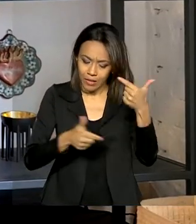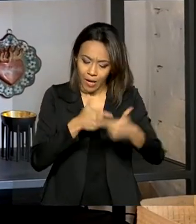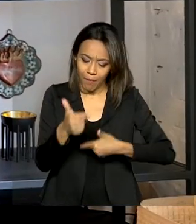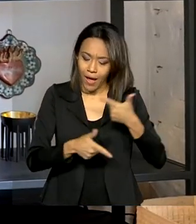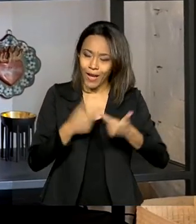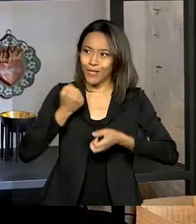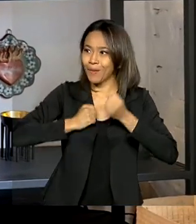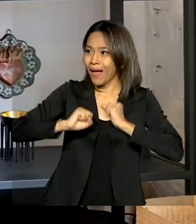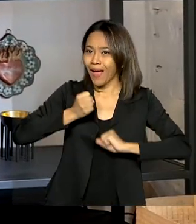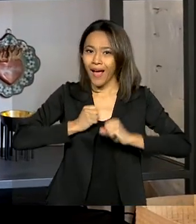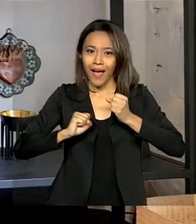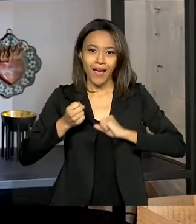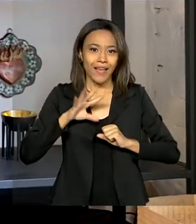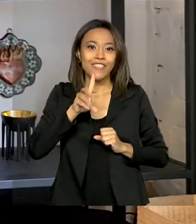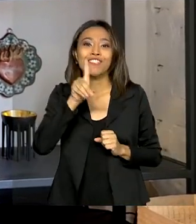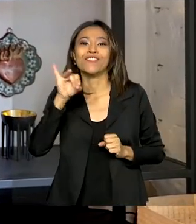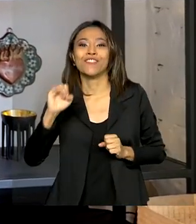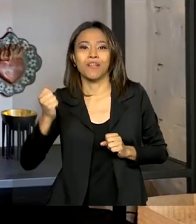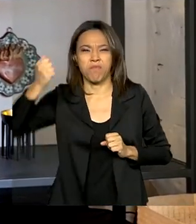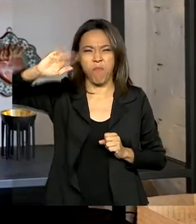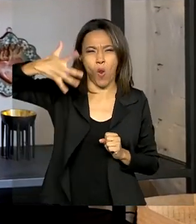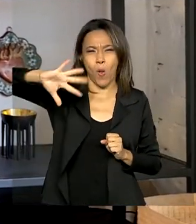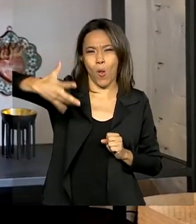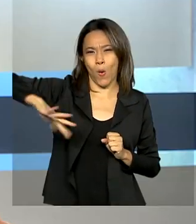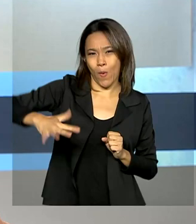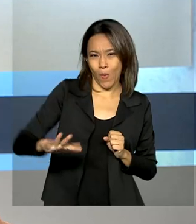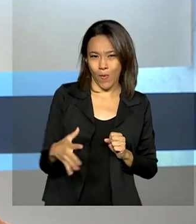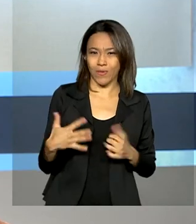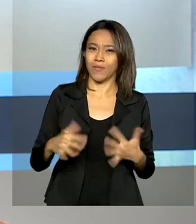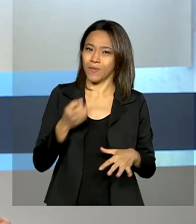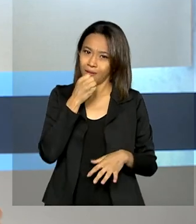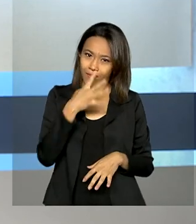a chegada da data, porque é sem dúvidas o nosso novo Natal.